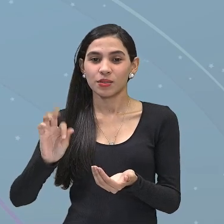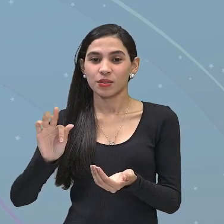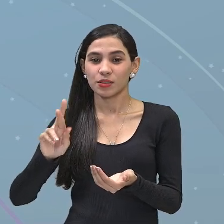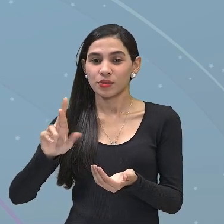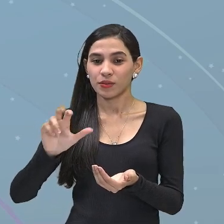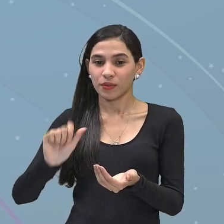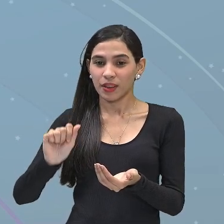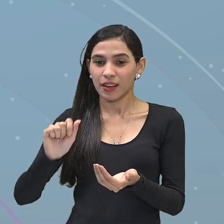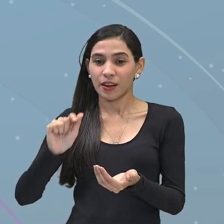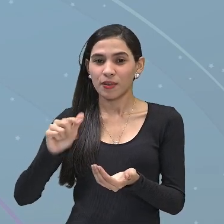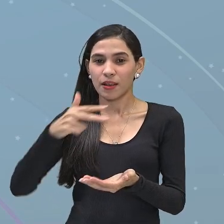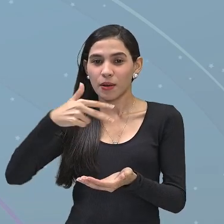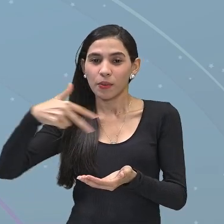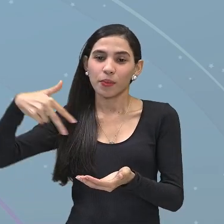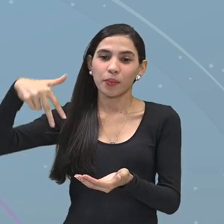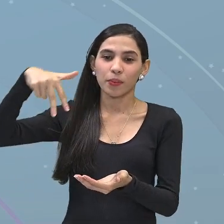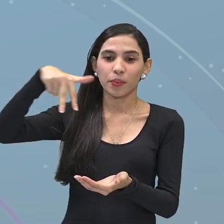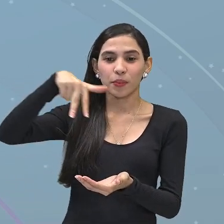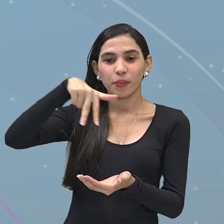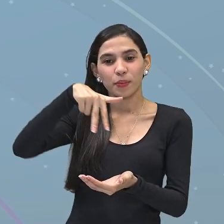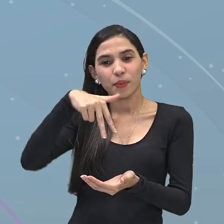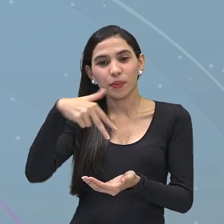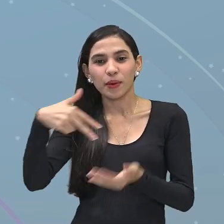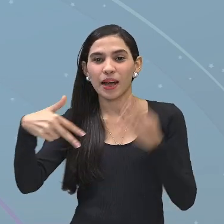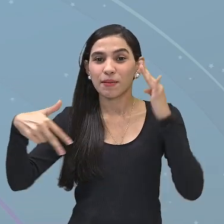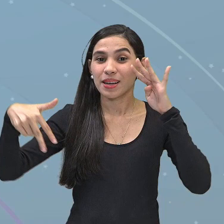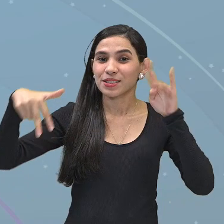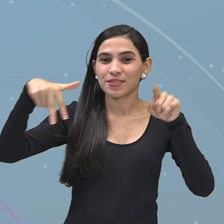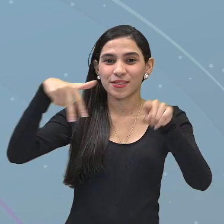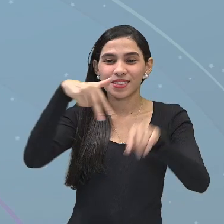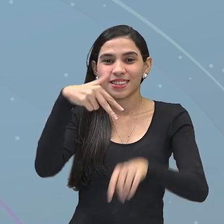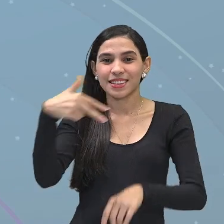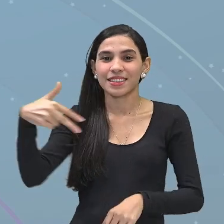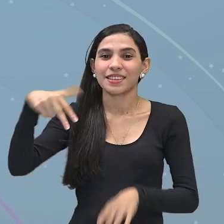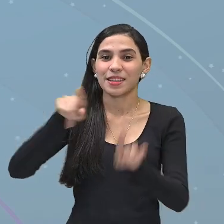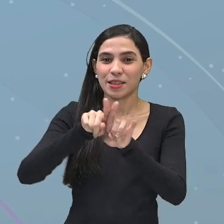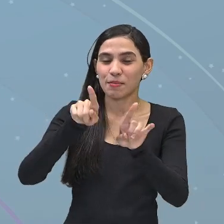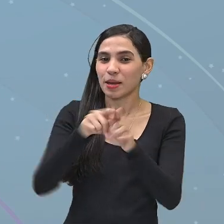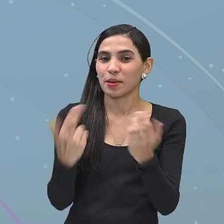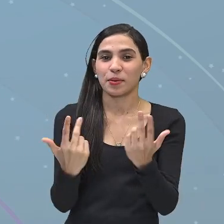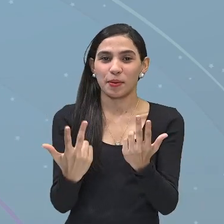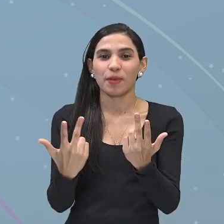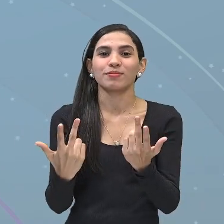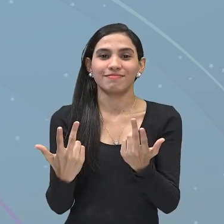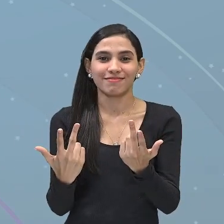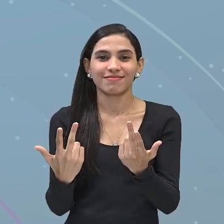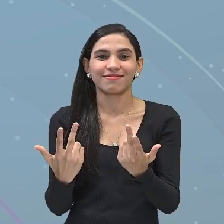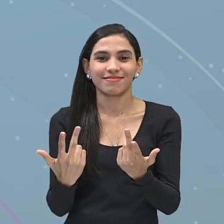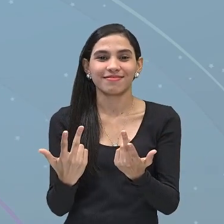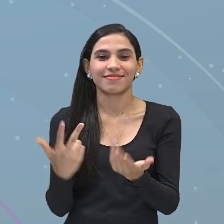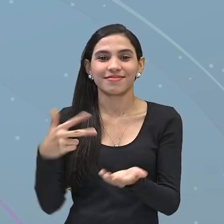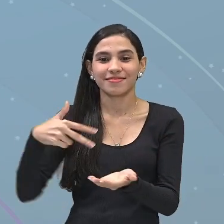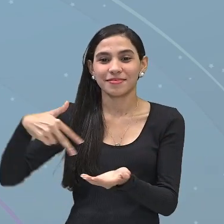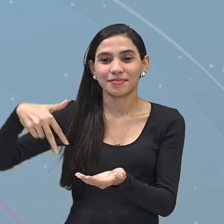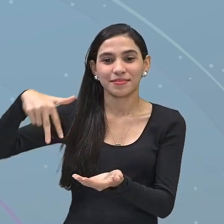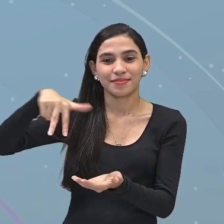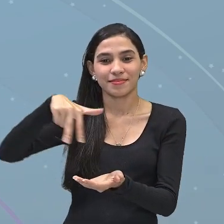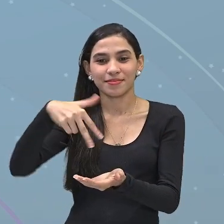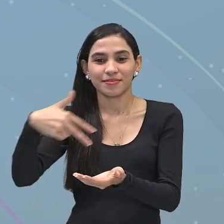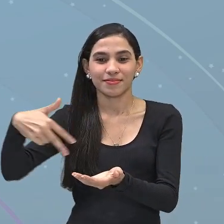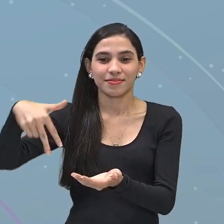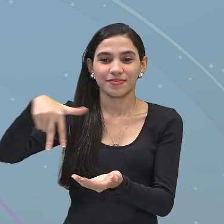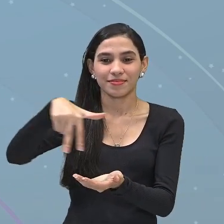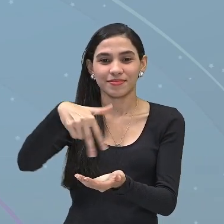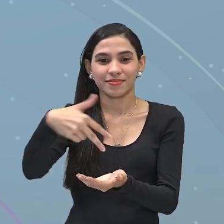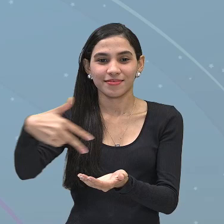olha esse astronauta. Olha onde eu estou. Imaginem vocês também sendo um astronauta e vendo aí a